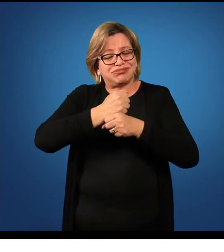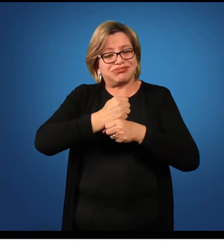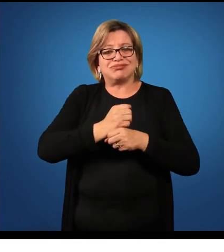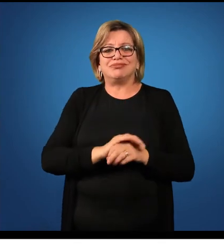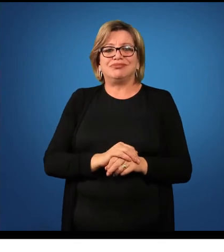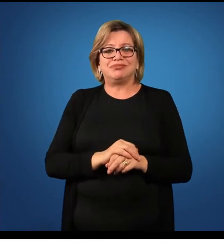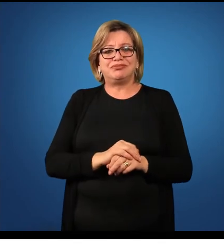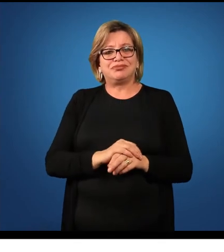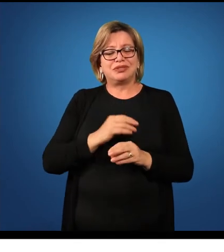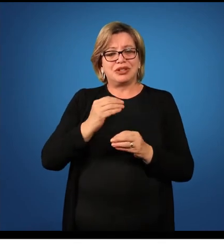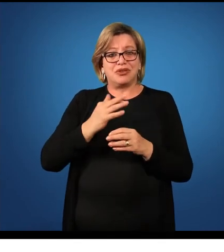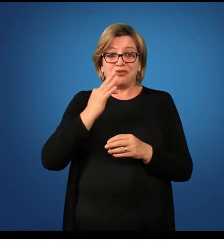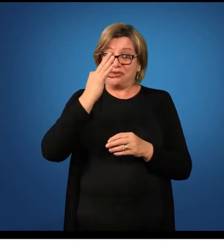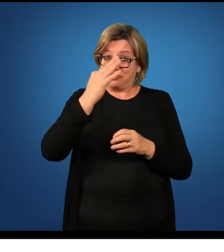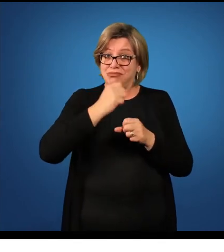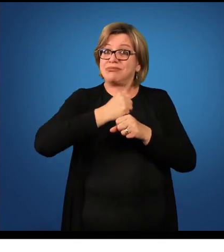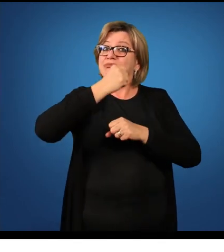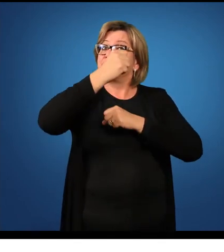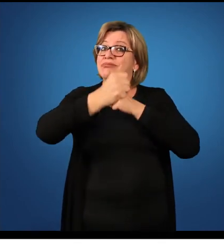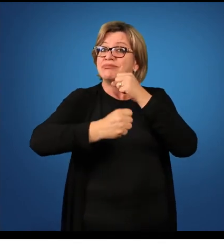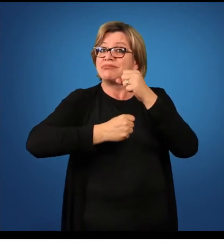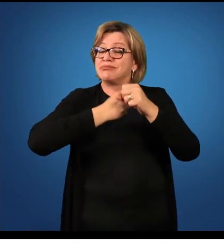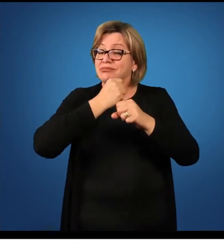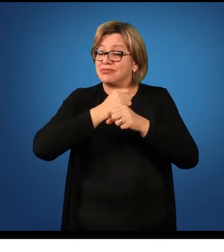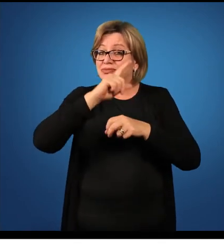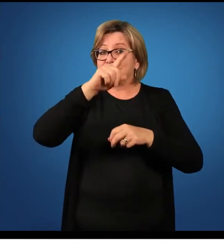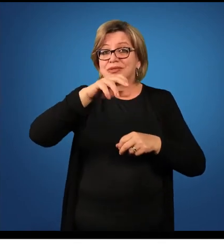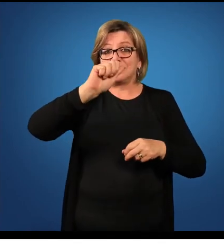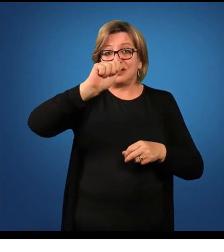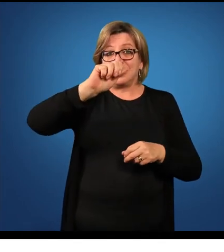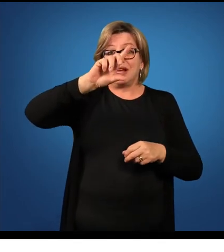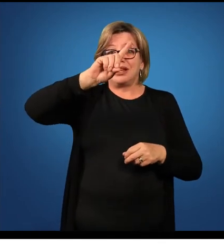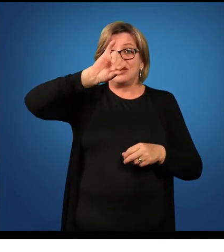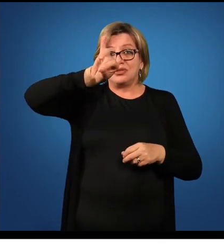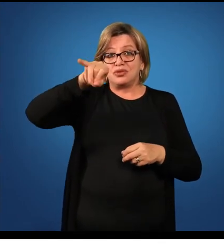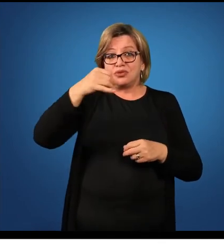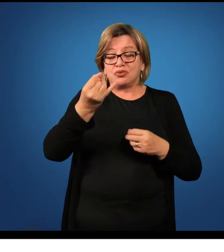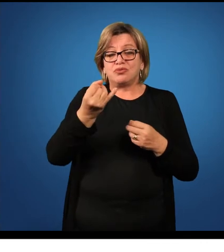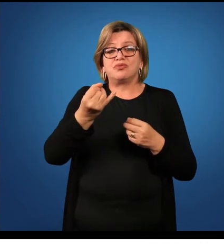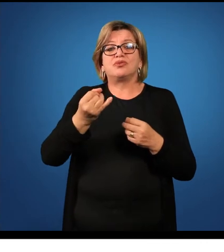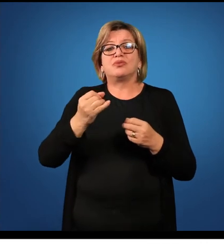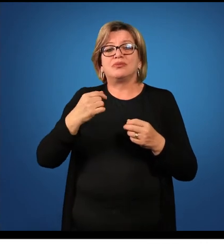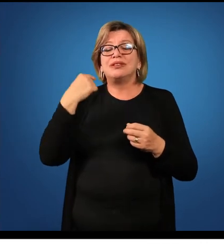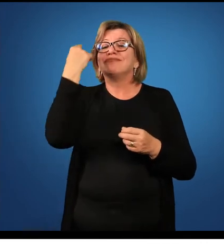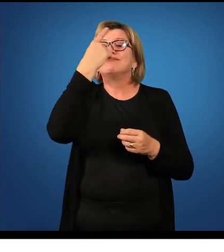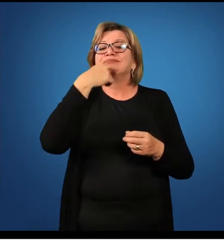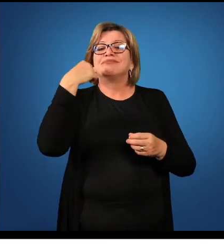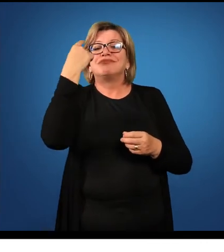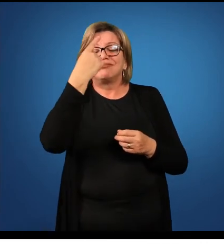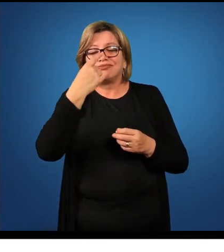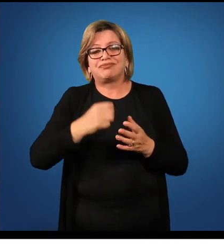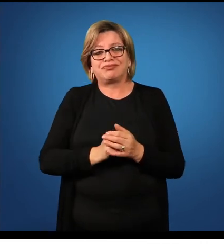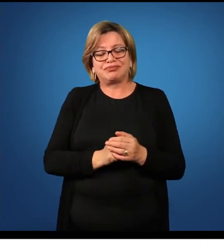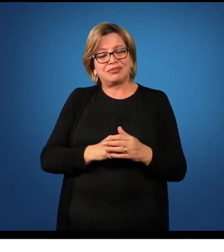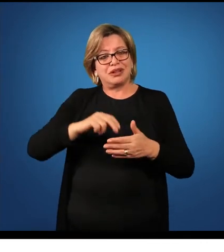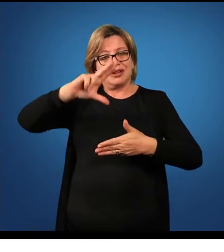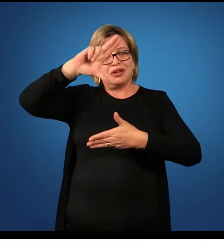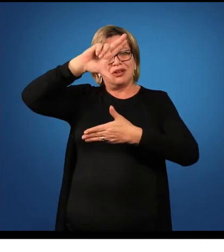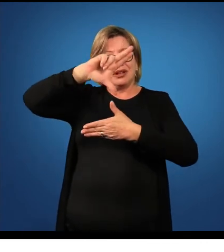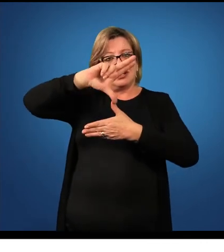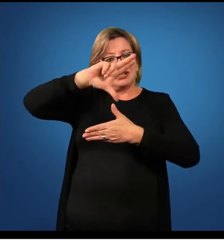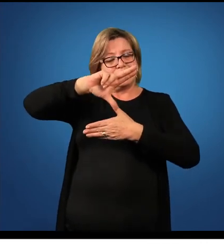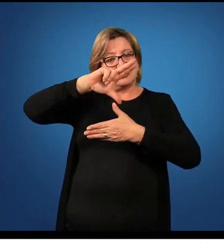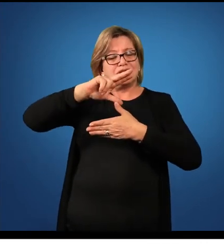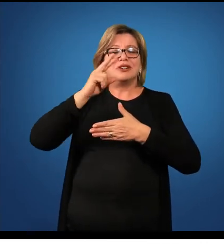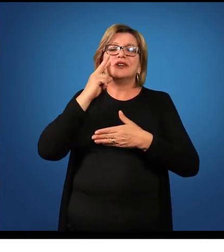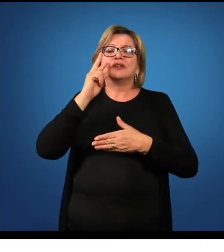Então esse próximo ano adjunto adverbial de tempo quando no latim tanto